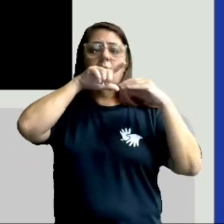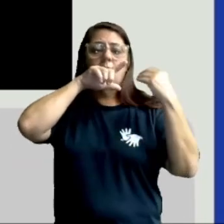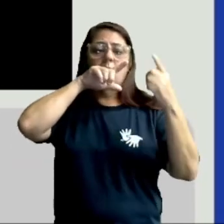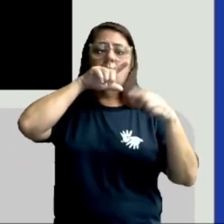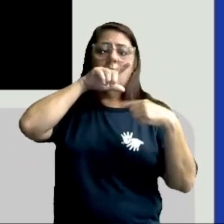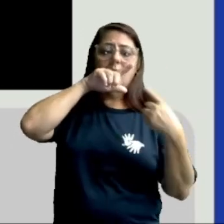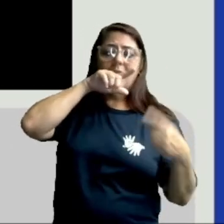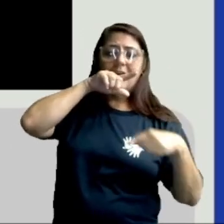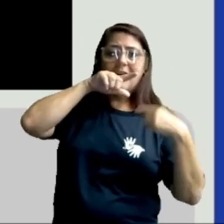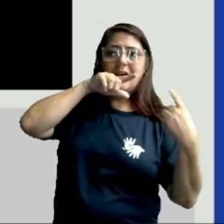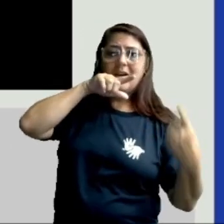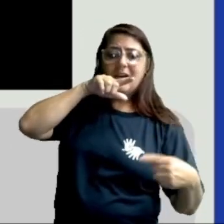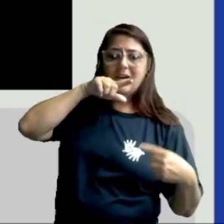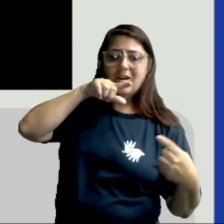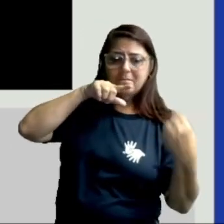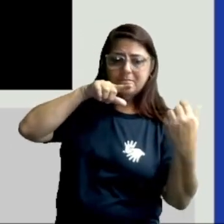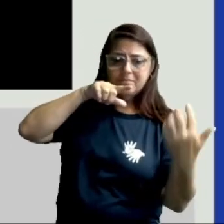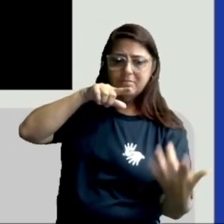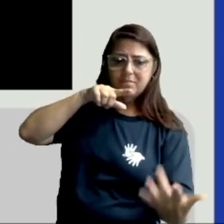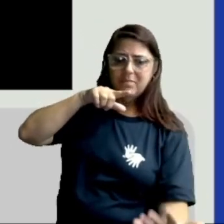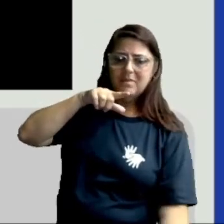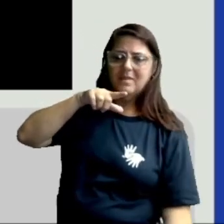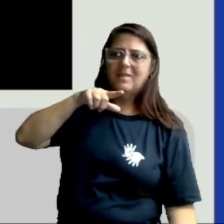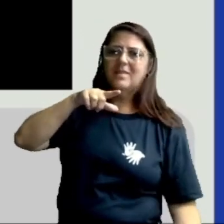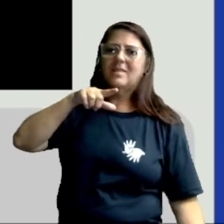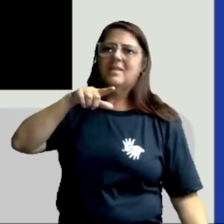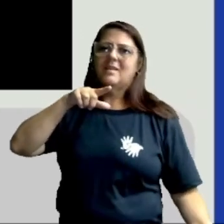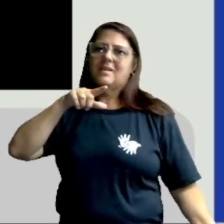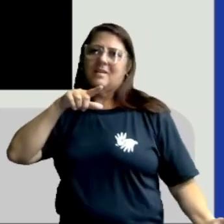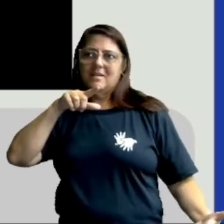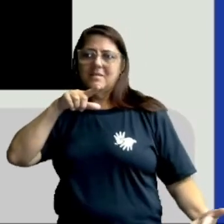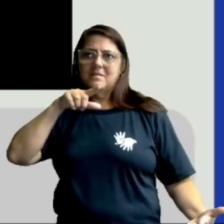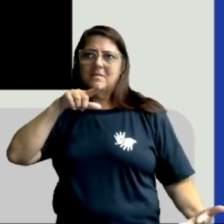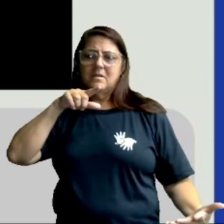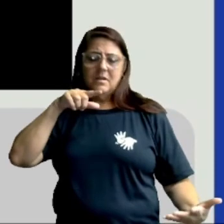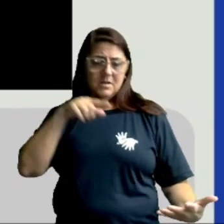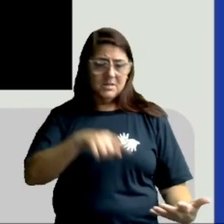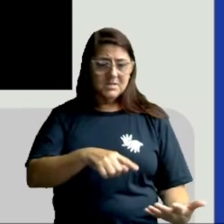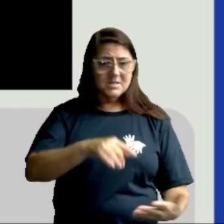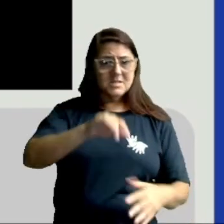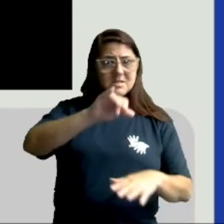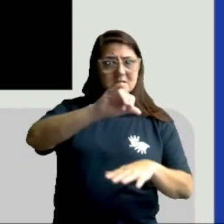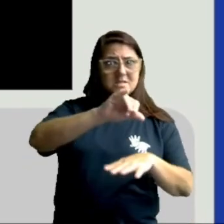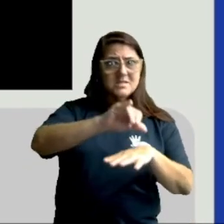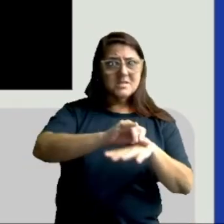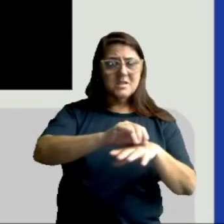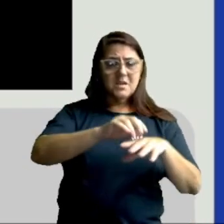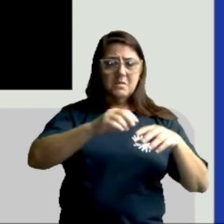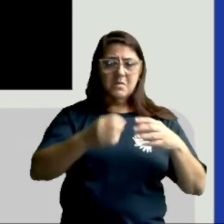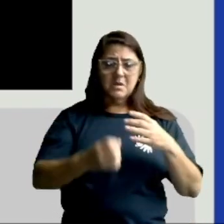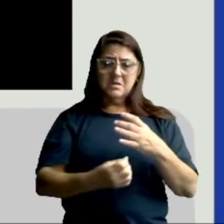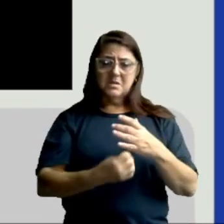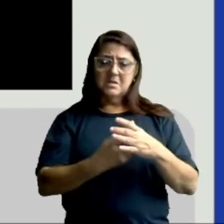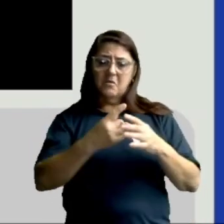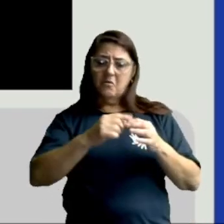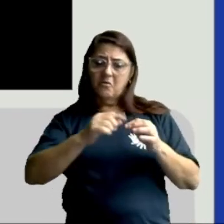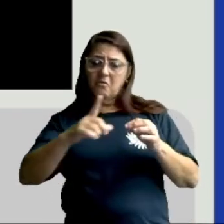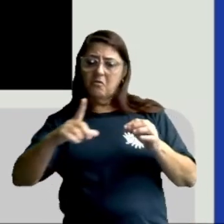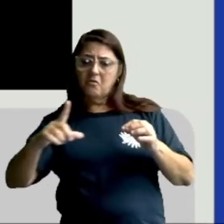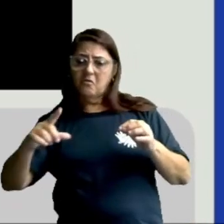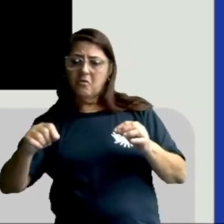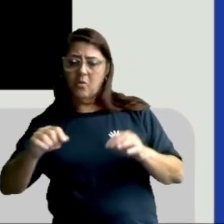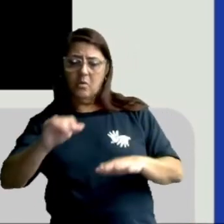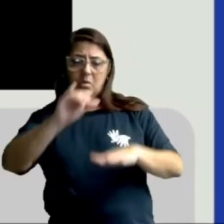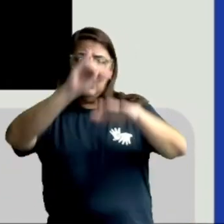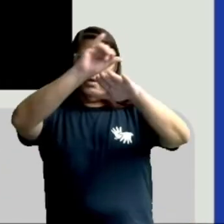pobrezinha caiu no chão. Ela caiu em cima de um monte de folhas que a